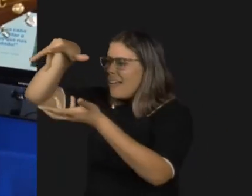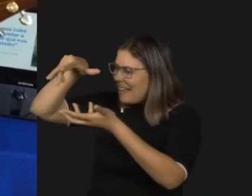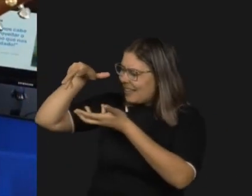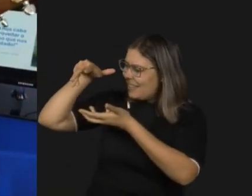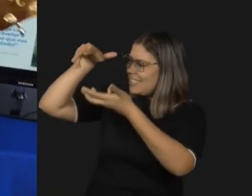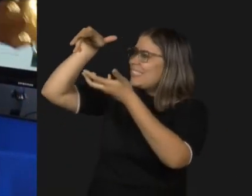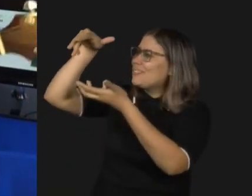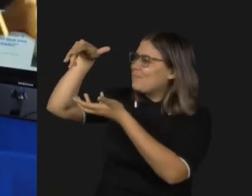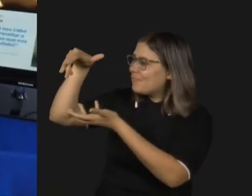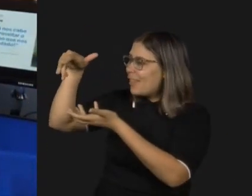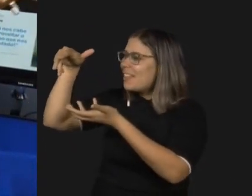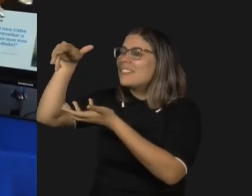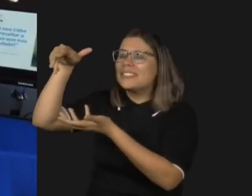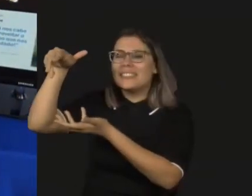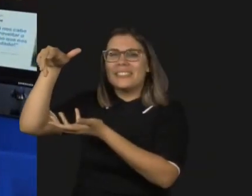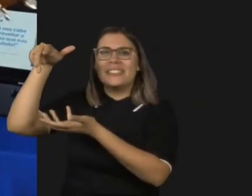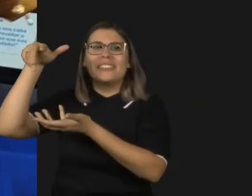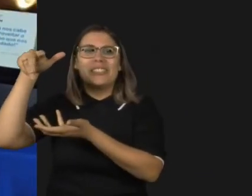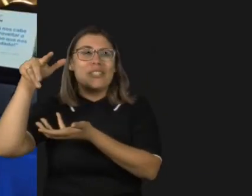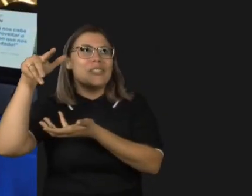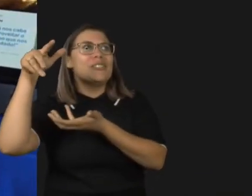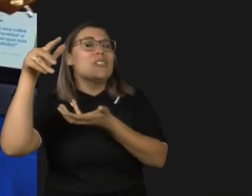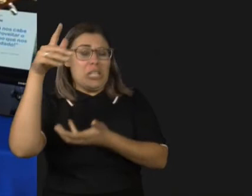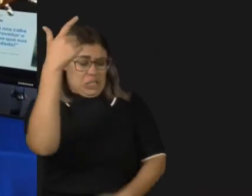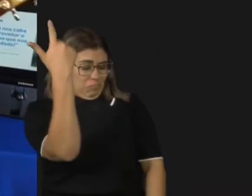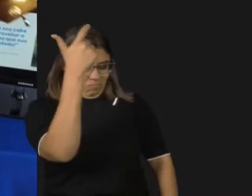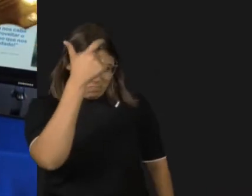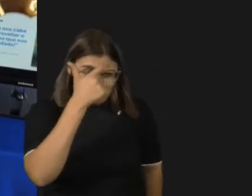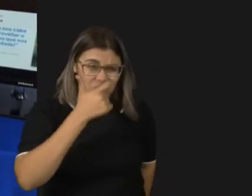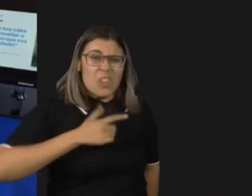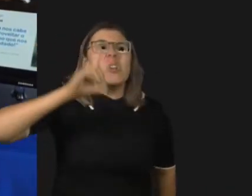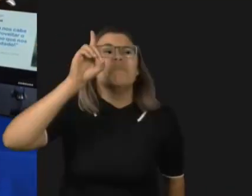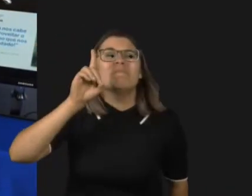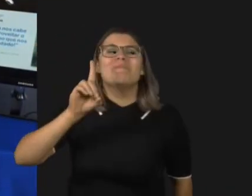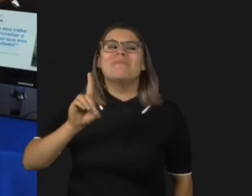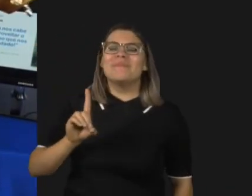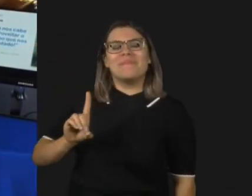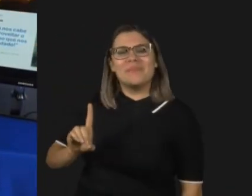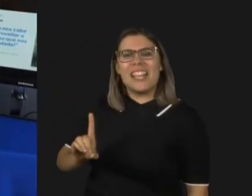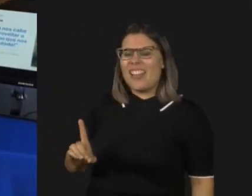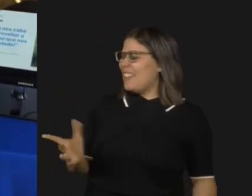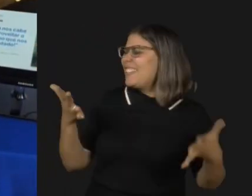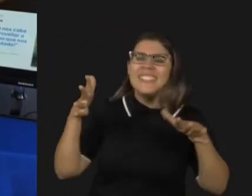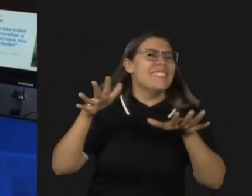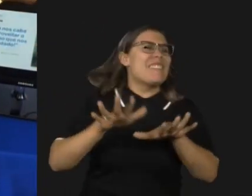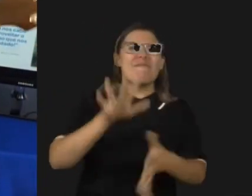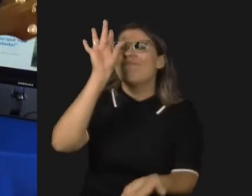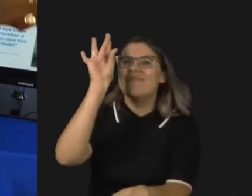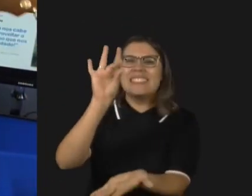E os nossos direitos A nossa verdadeira ilusão